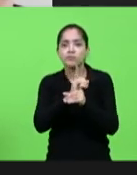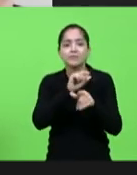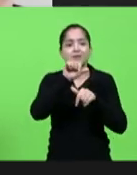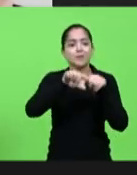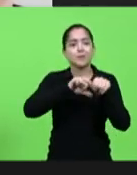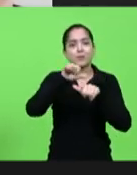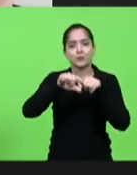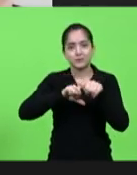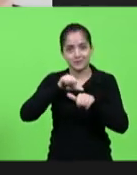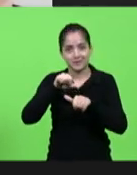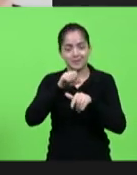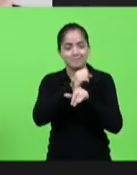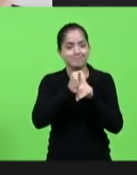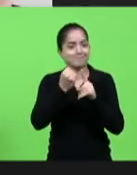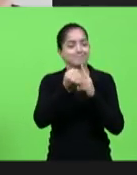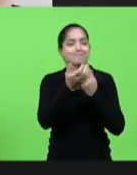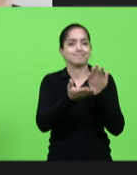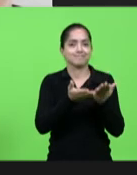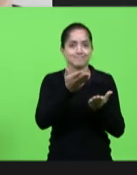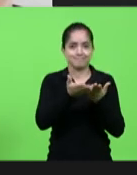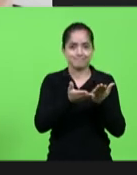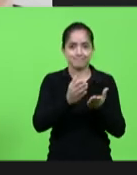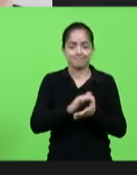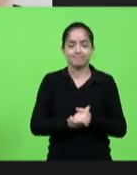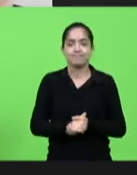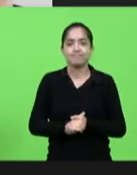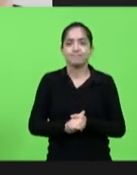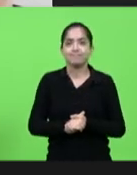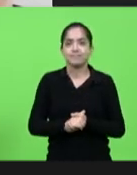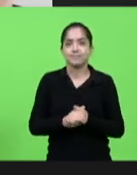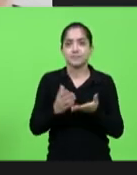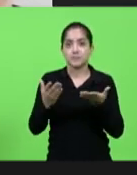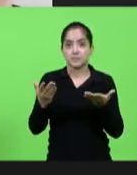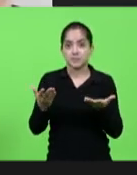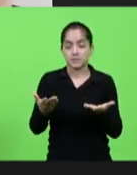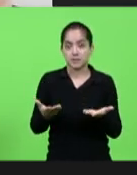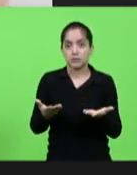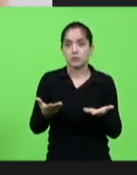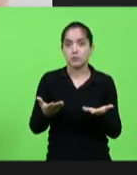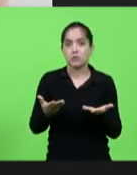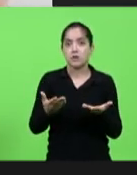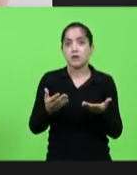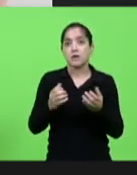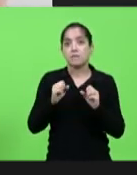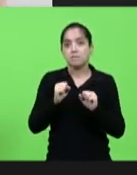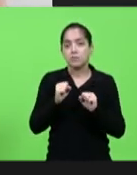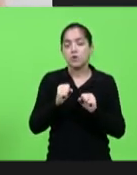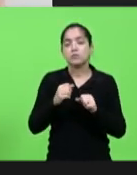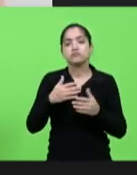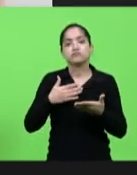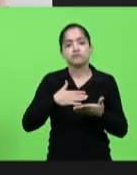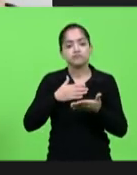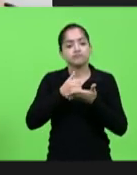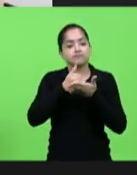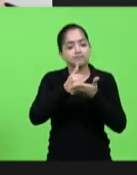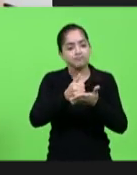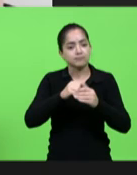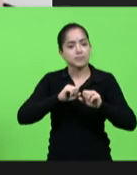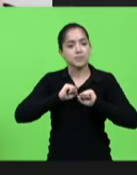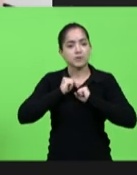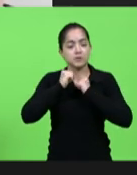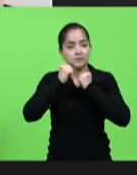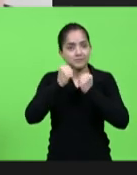da assistência social no nosso estado então podem sempre estar contando com o nosso esforço com o nosso